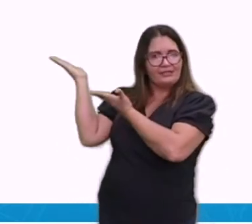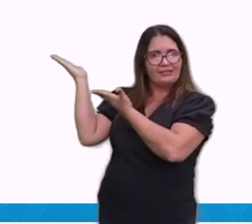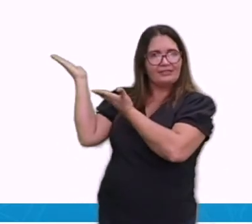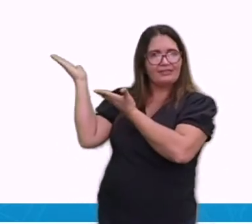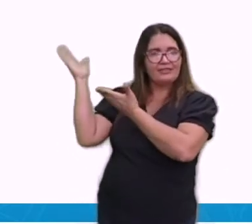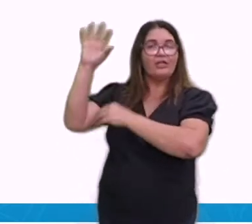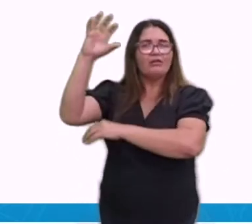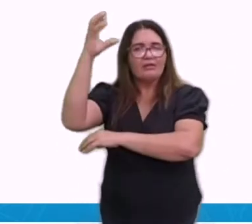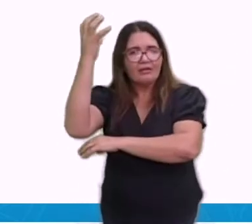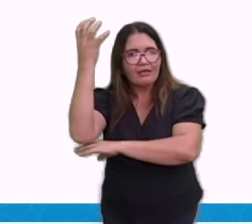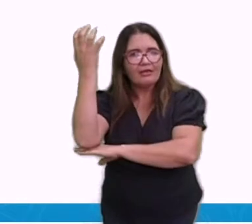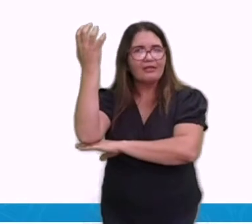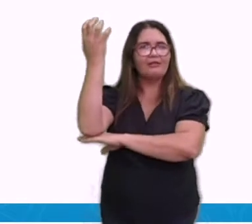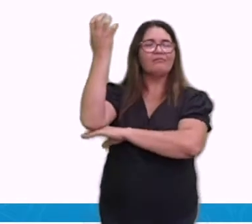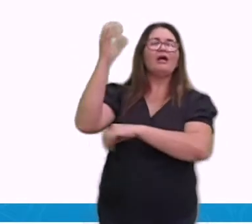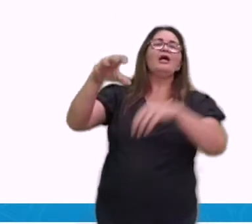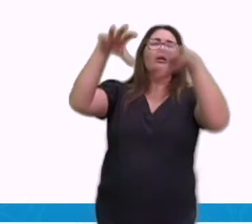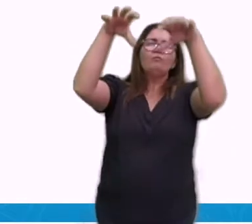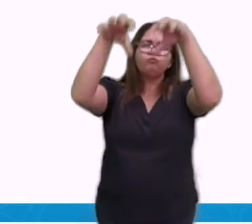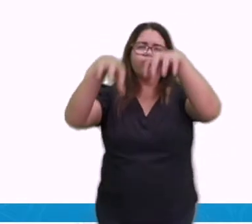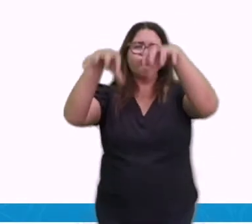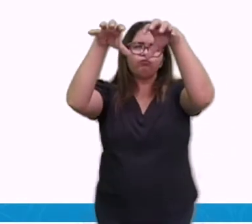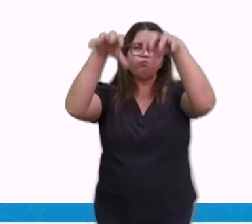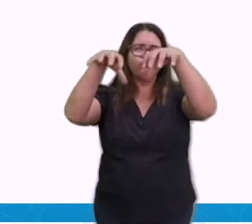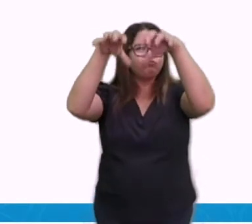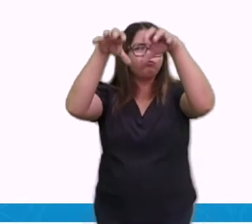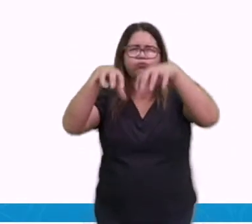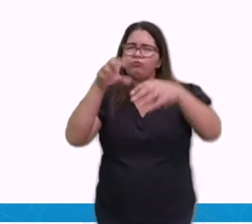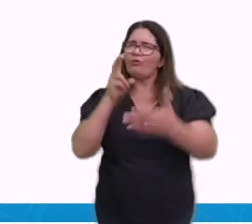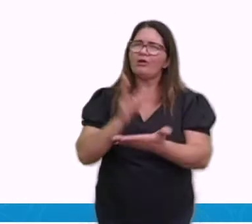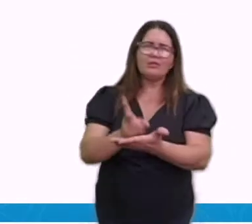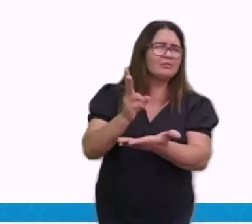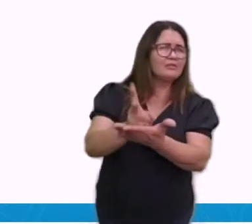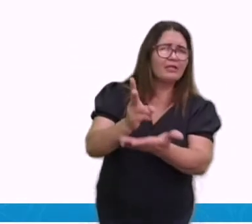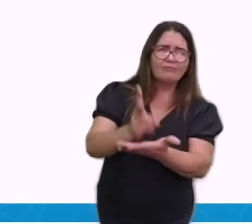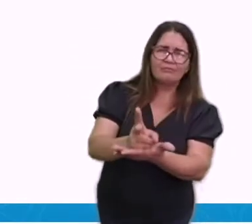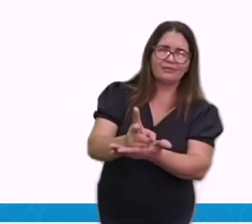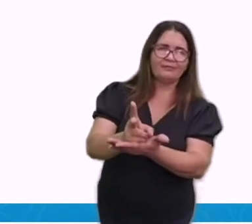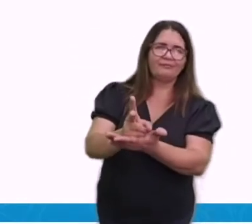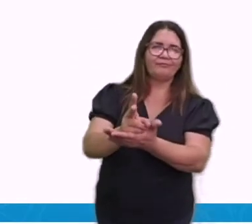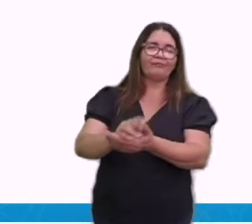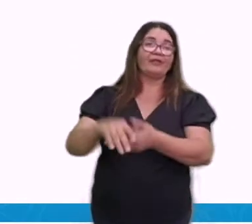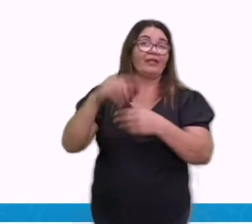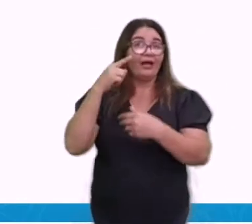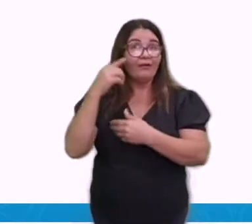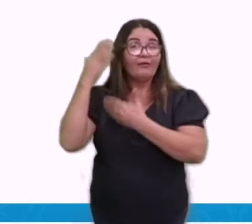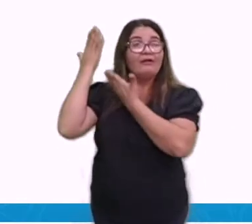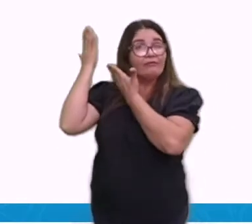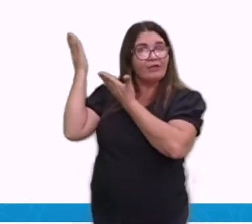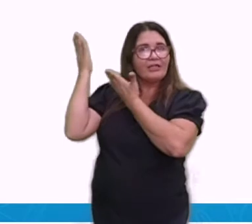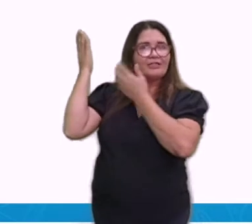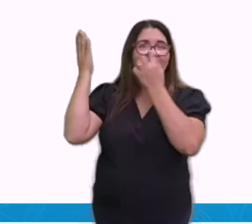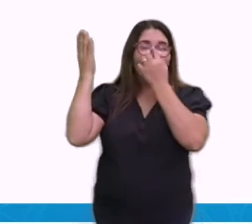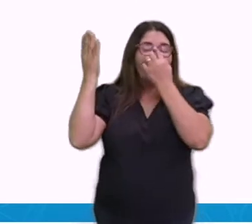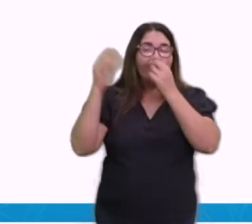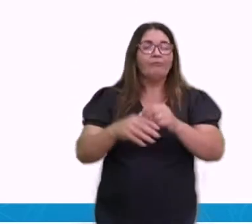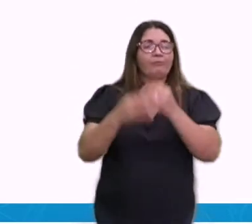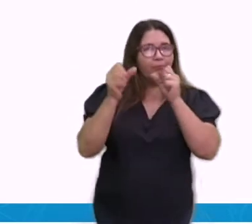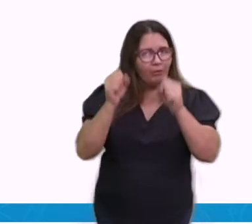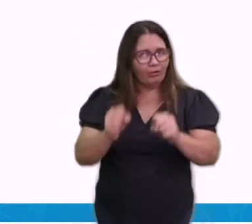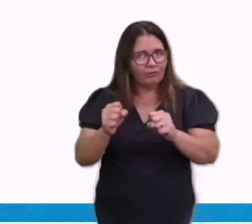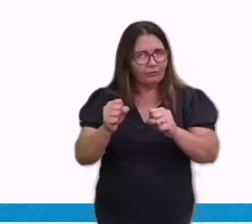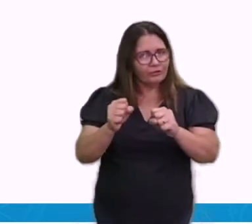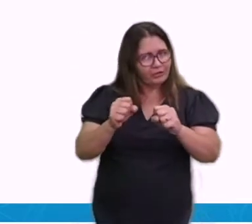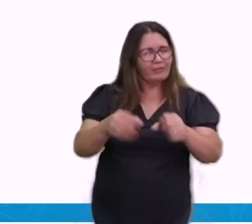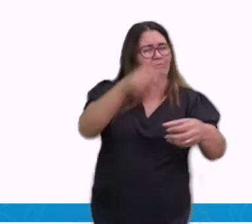As chuvas são constantes. Ah, então aqui, nesse clima, eu posso, vai ser bom plantar alguma